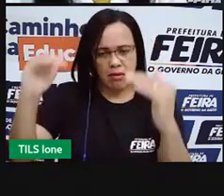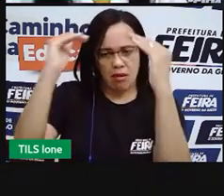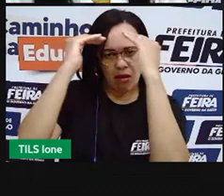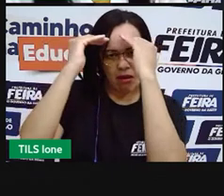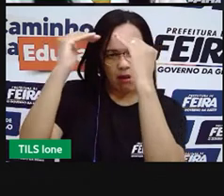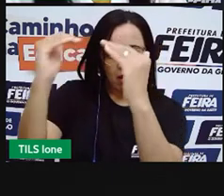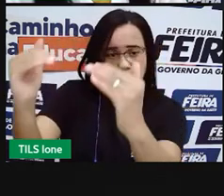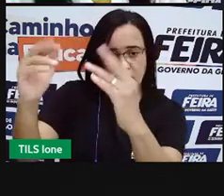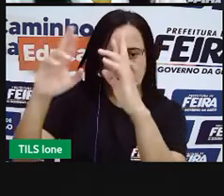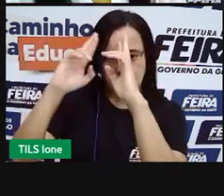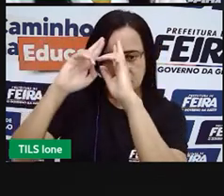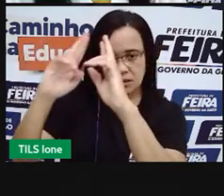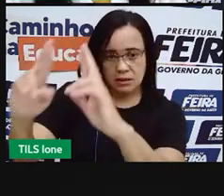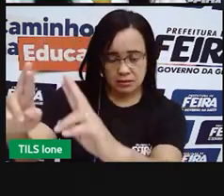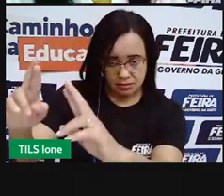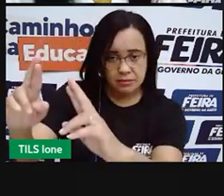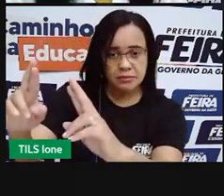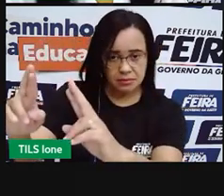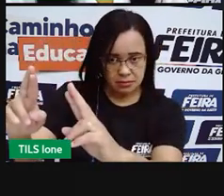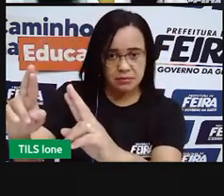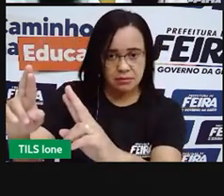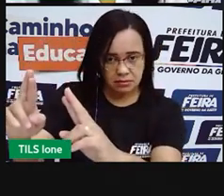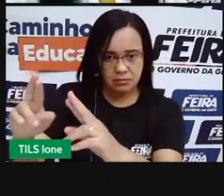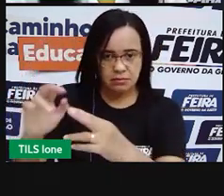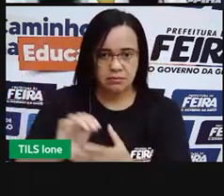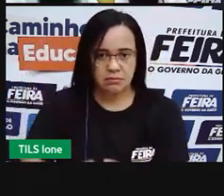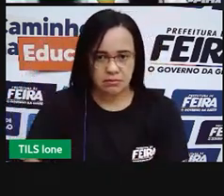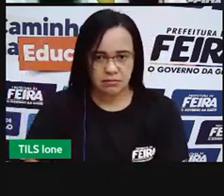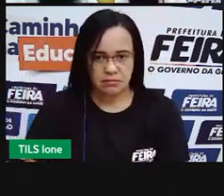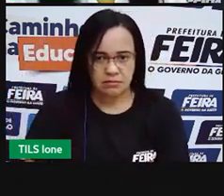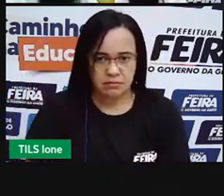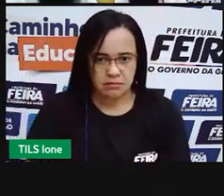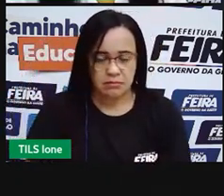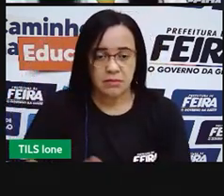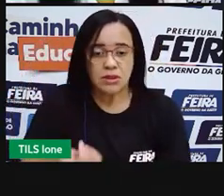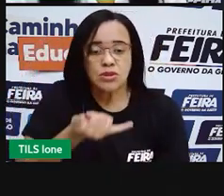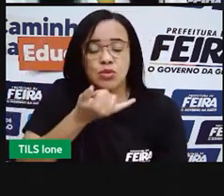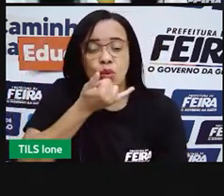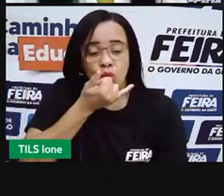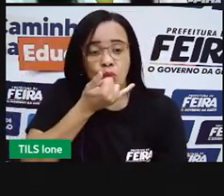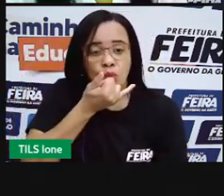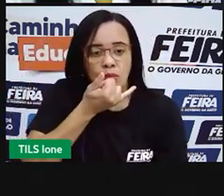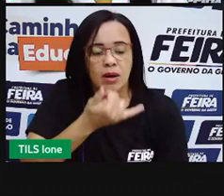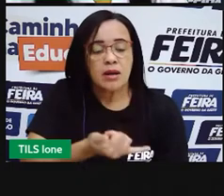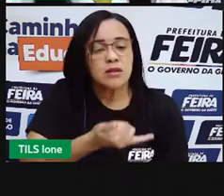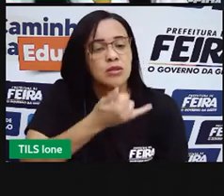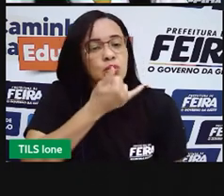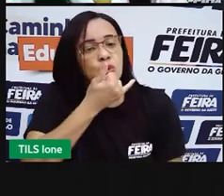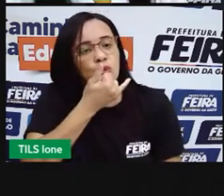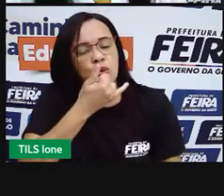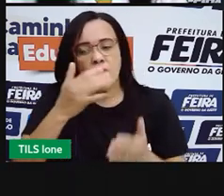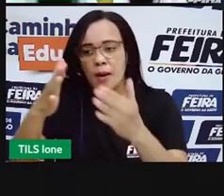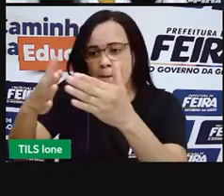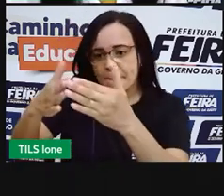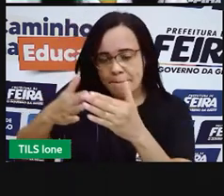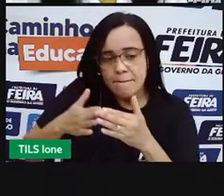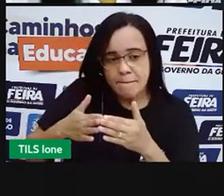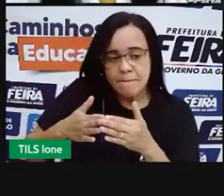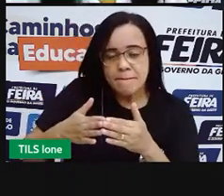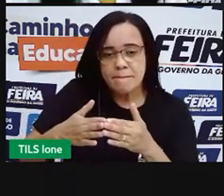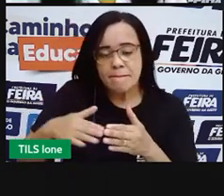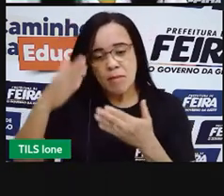o funcionamento das outras pessoas, pedir desculpas, dizer por favor e